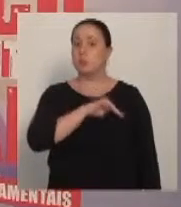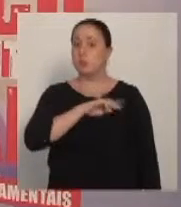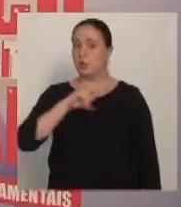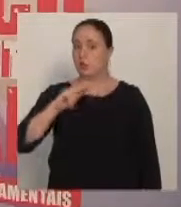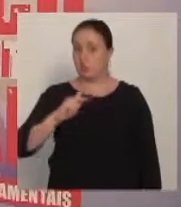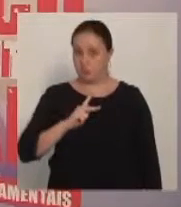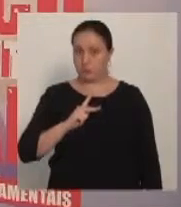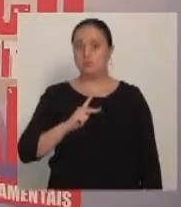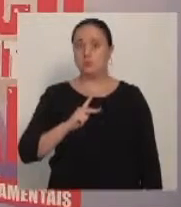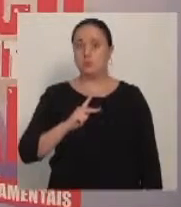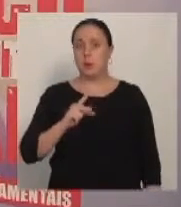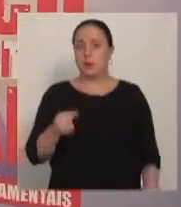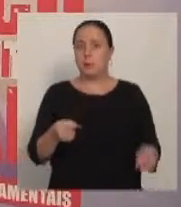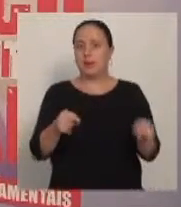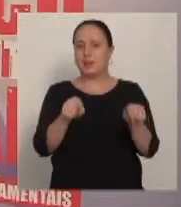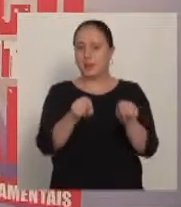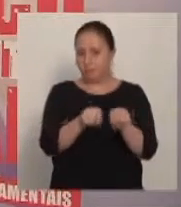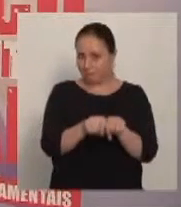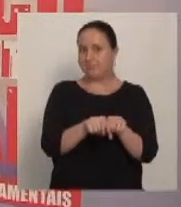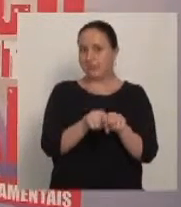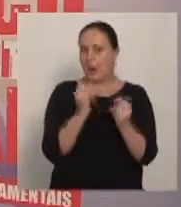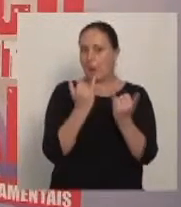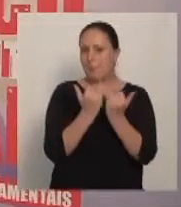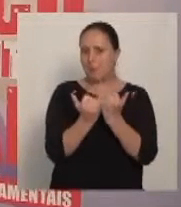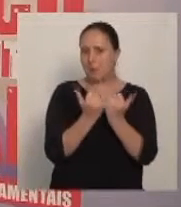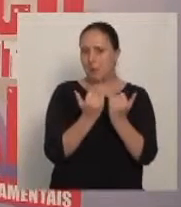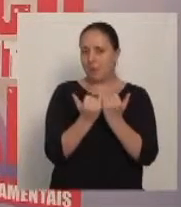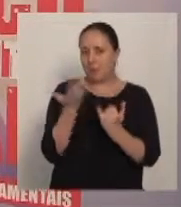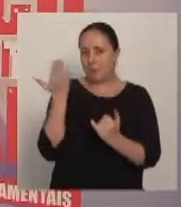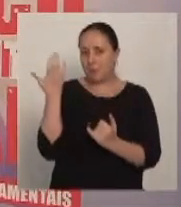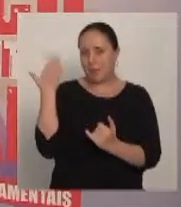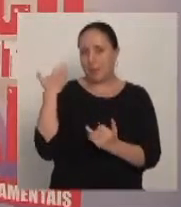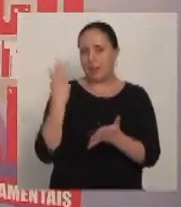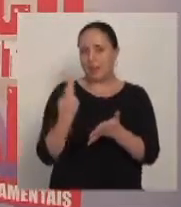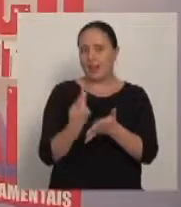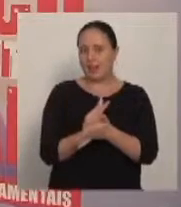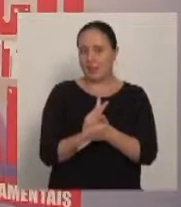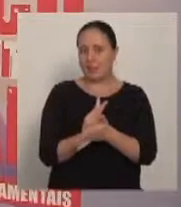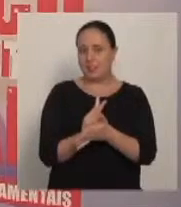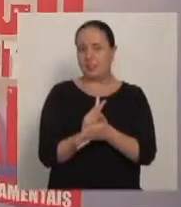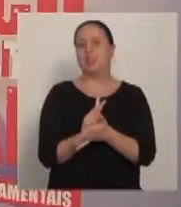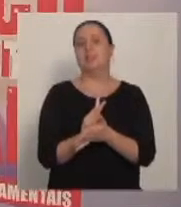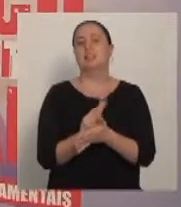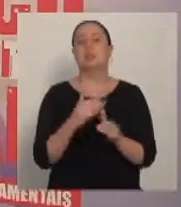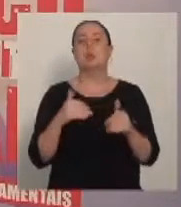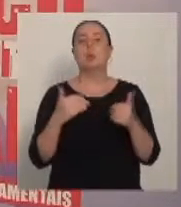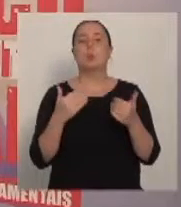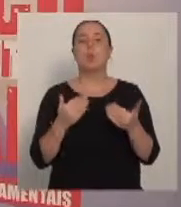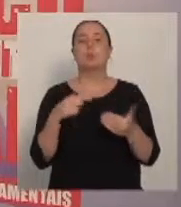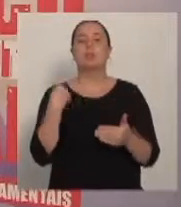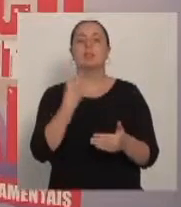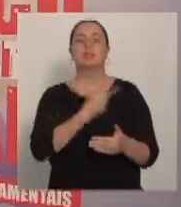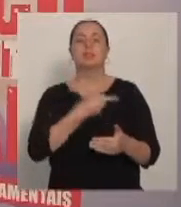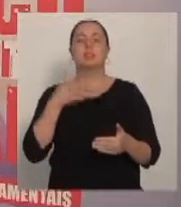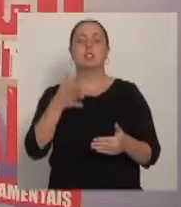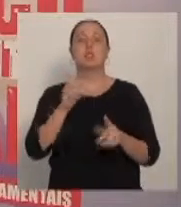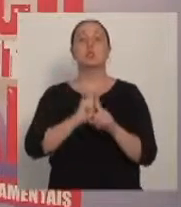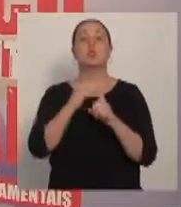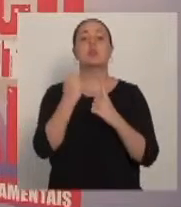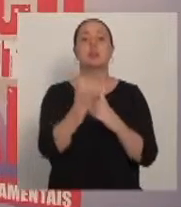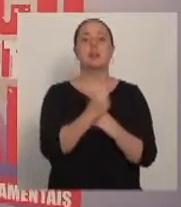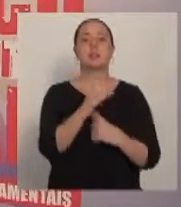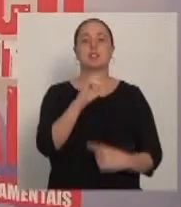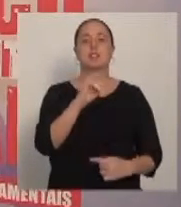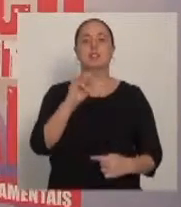Nós queremos ainda que a transparência seja promovida pelo promotor. Seja